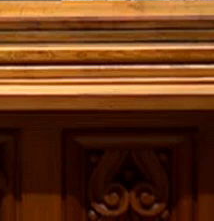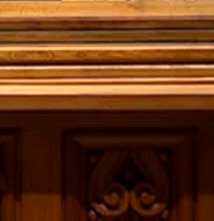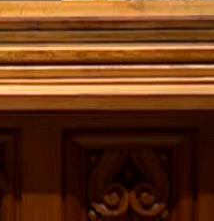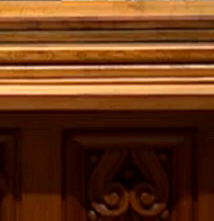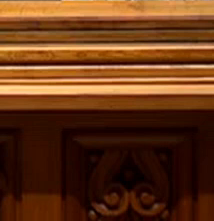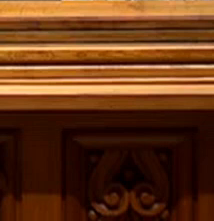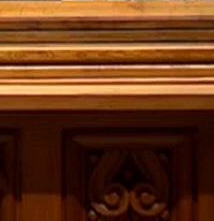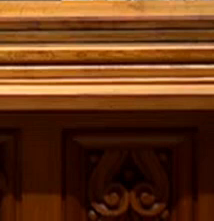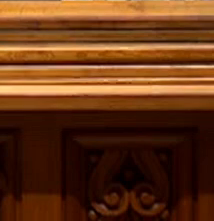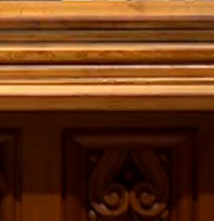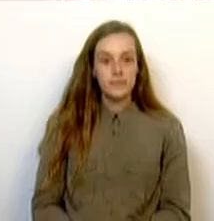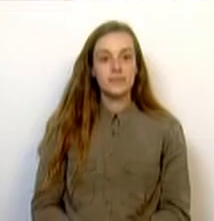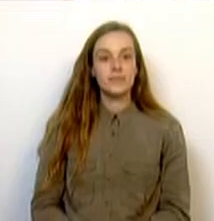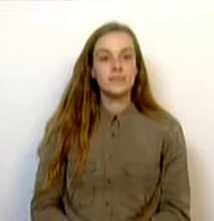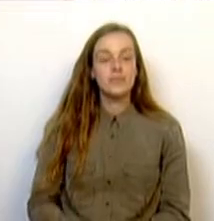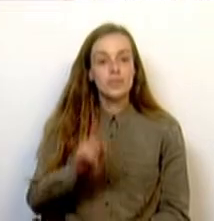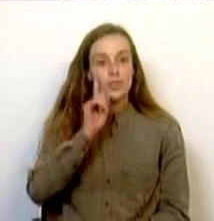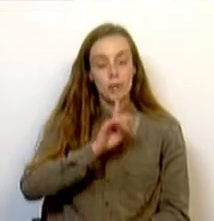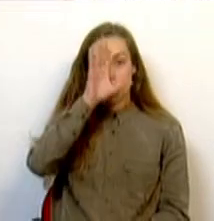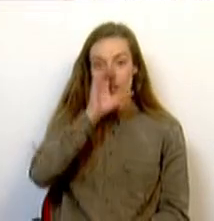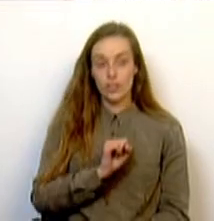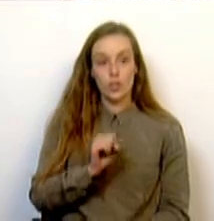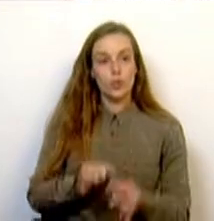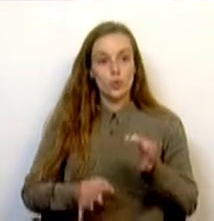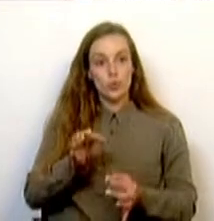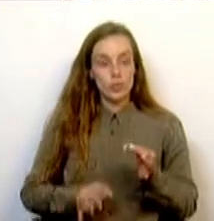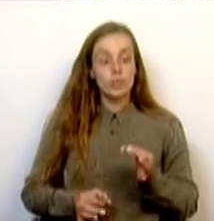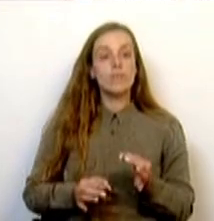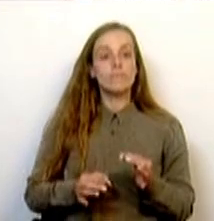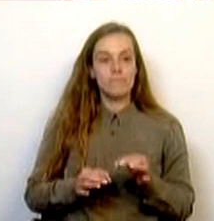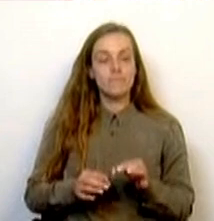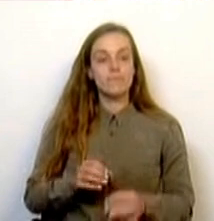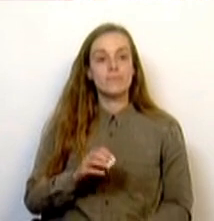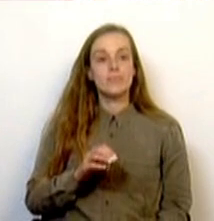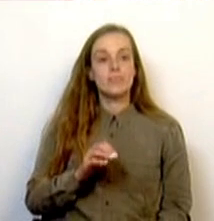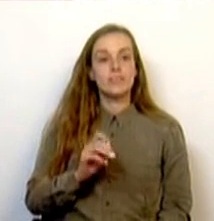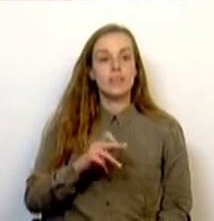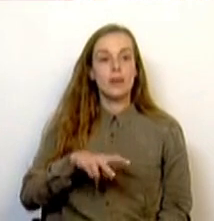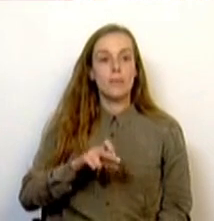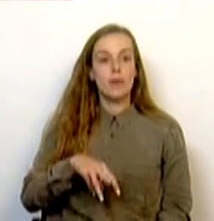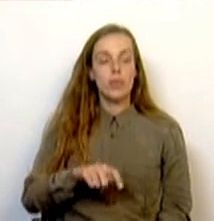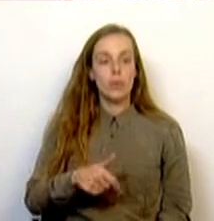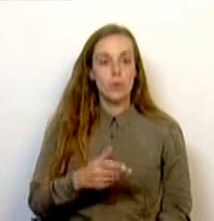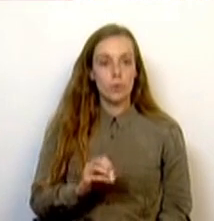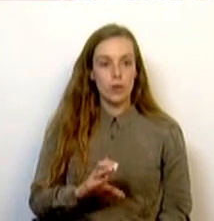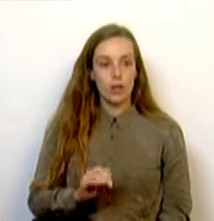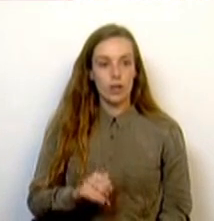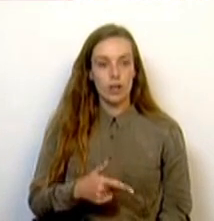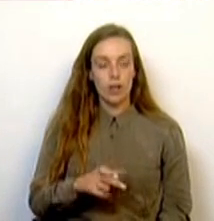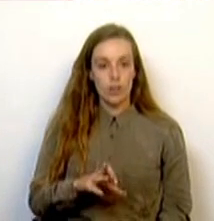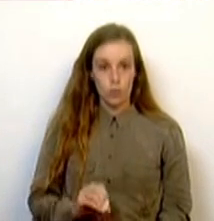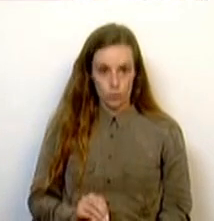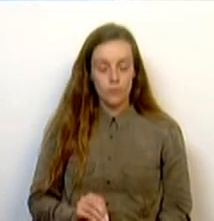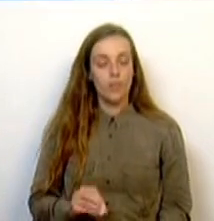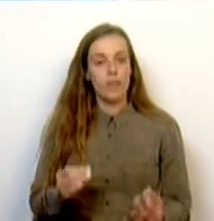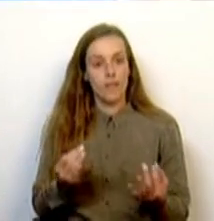E tem a palavra a Sra. Ministra da Justiça, Catarina Sarmenti Castro. Faça o favor, Sra. Ministra. Muito obrigada, Sra. Presidente. De facto,